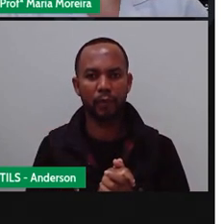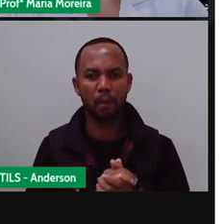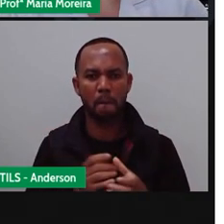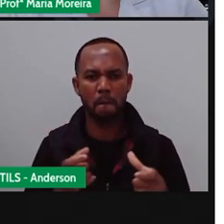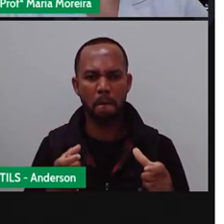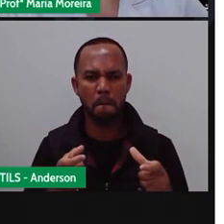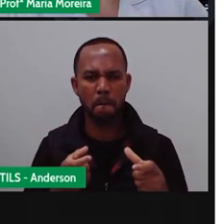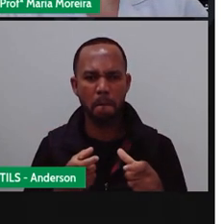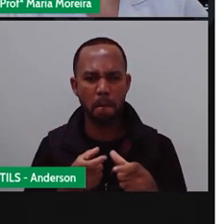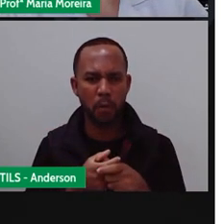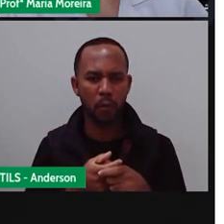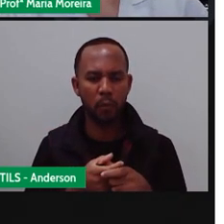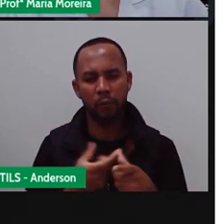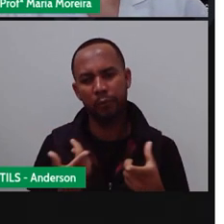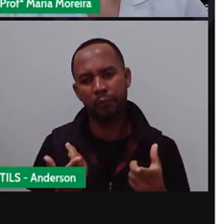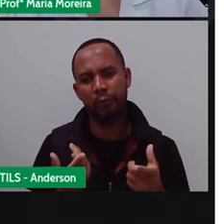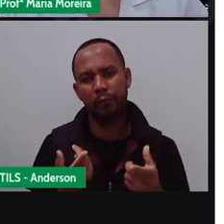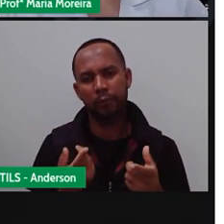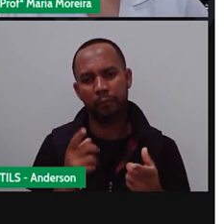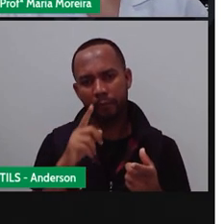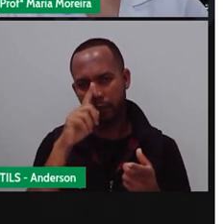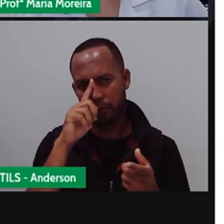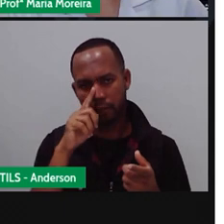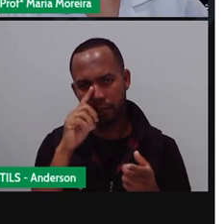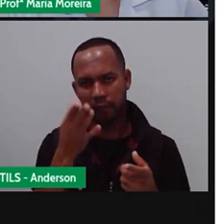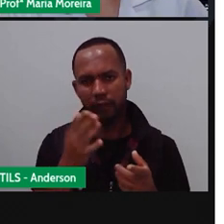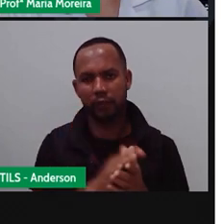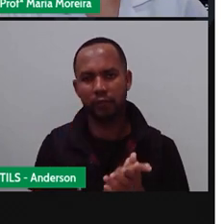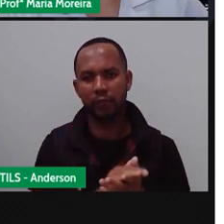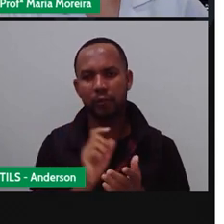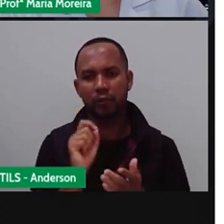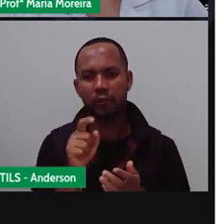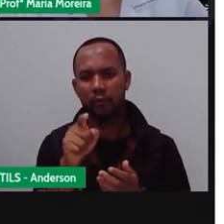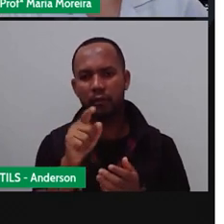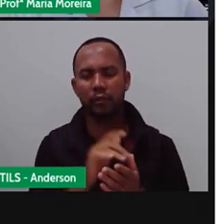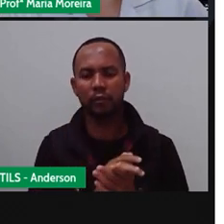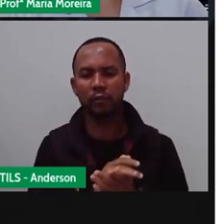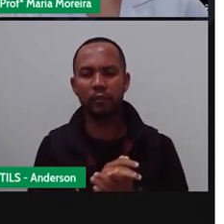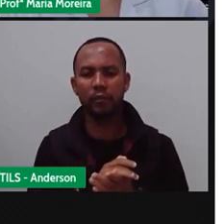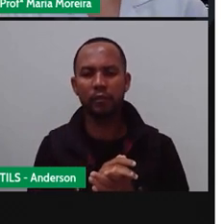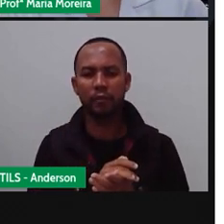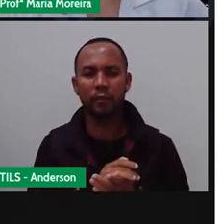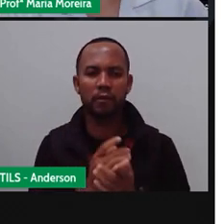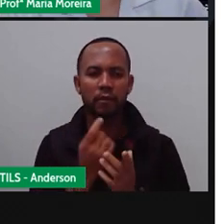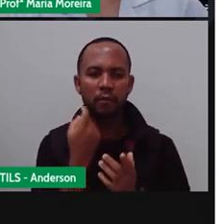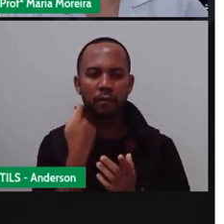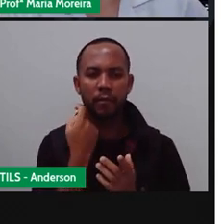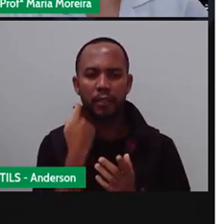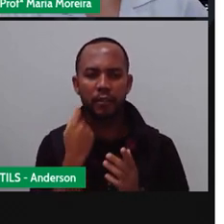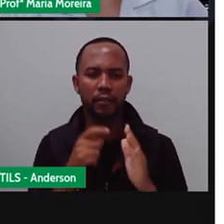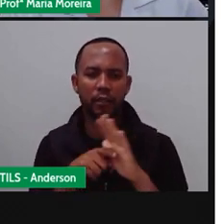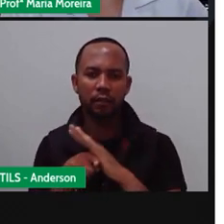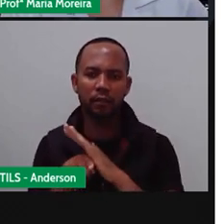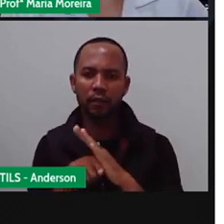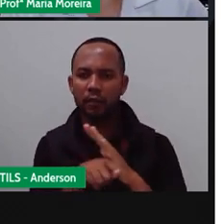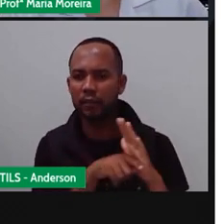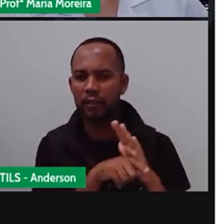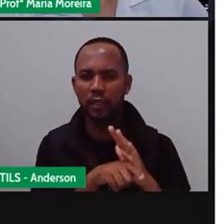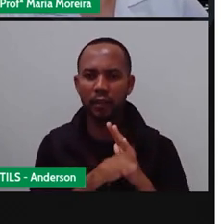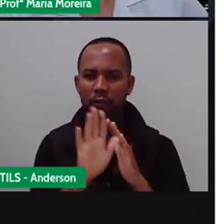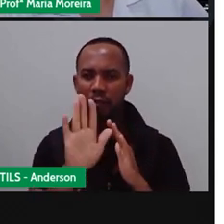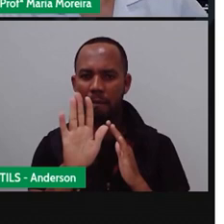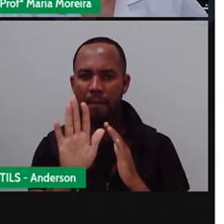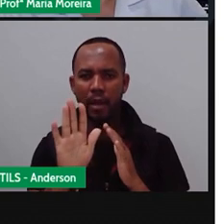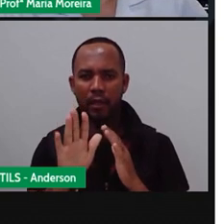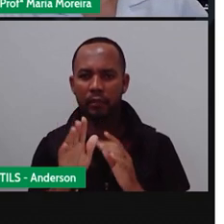Pouco preocupante, né, é o que se diz, né, das espécies que foram analisadas, mas não se enquadram em nenhuma das